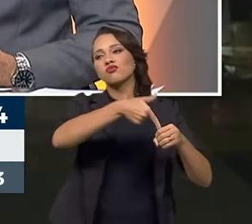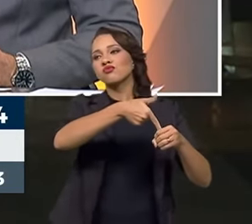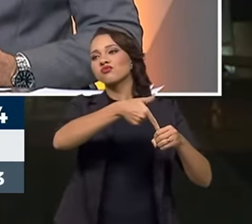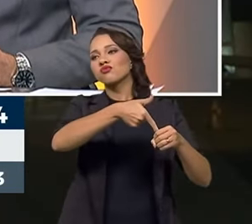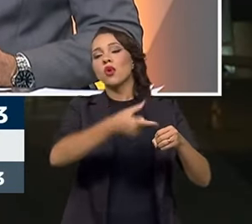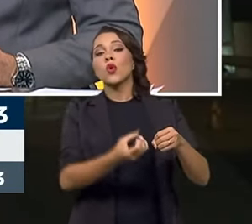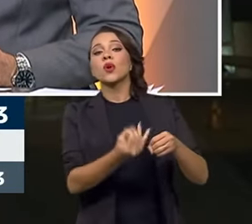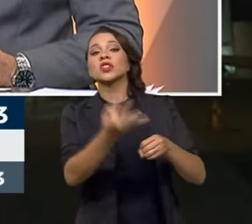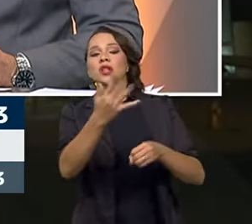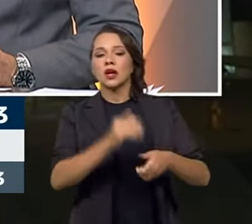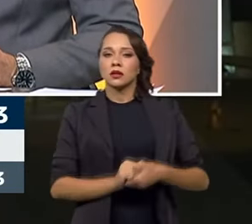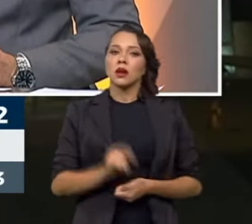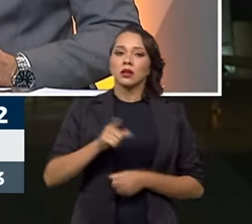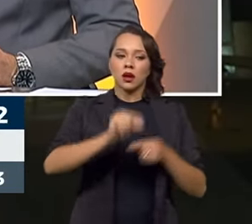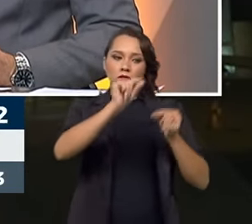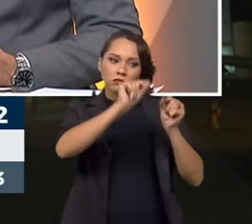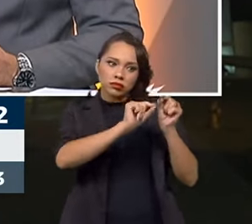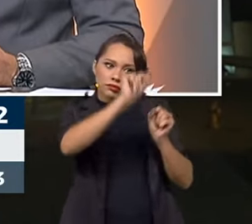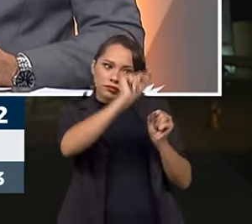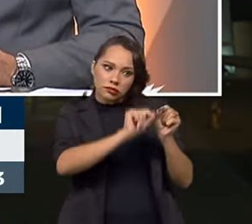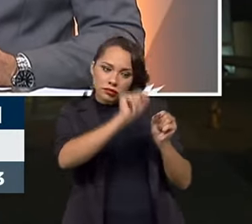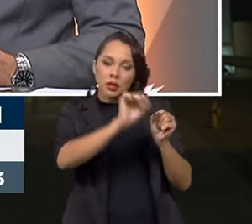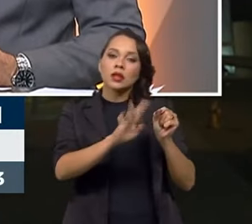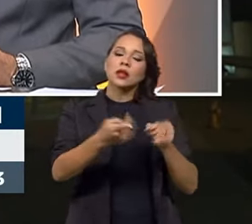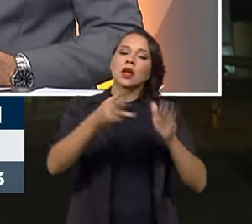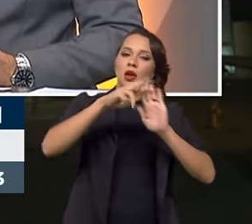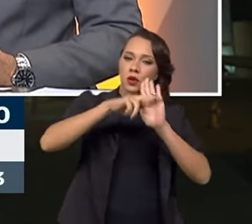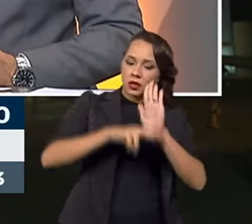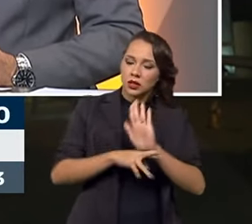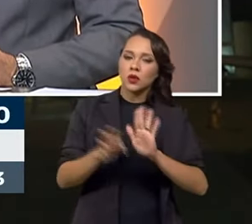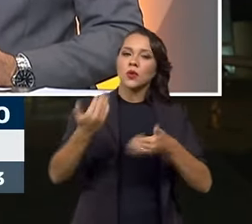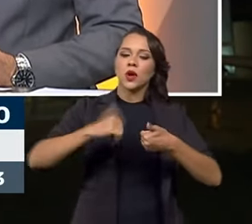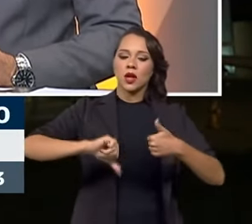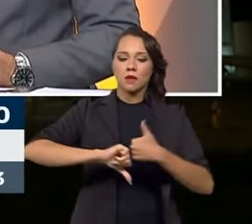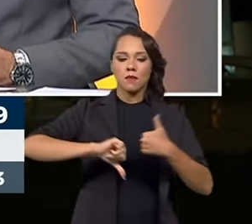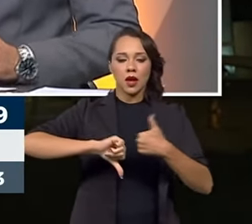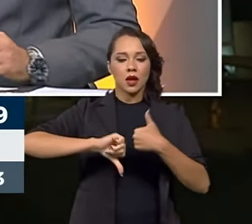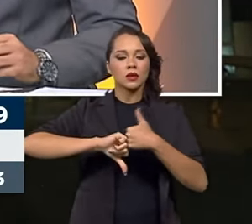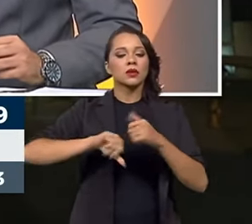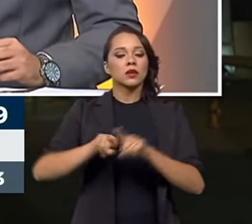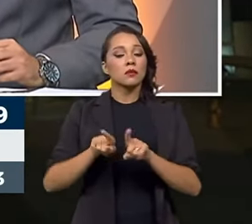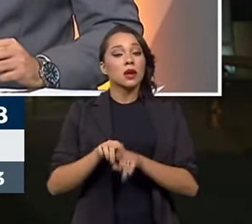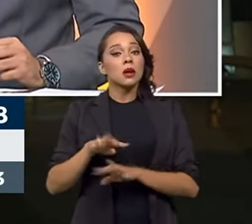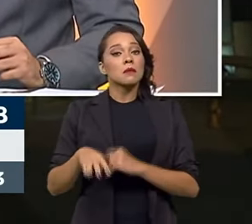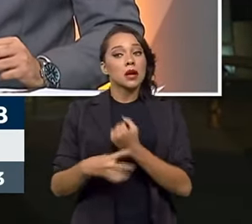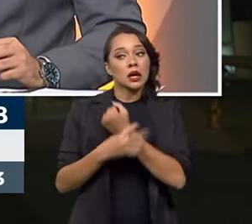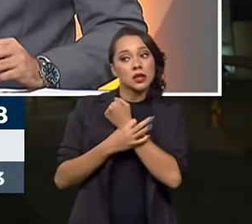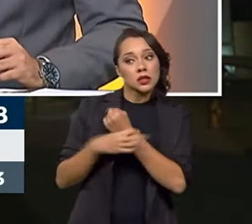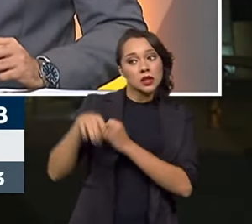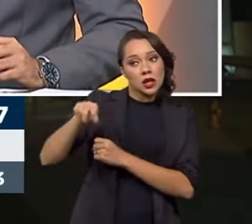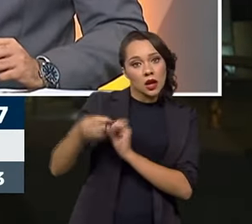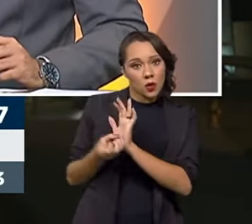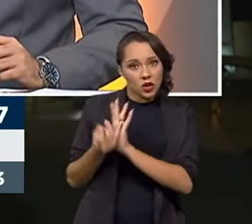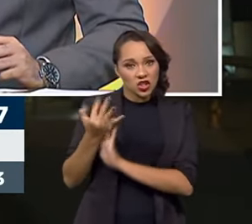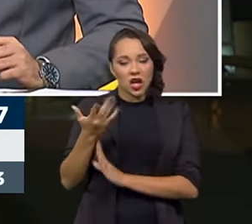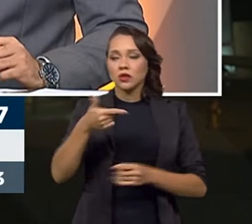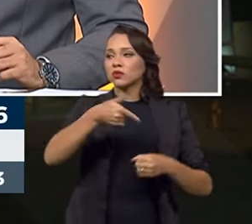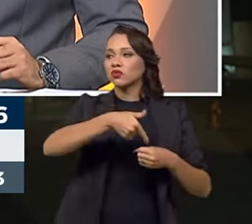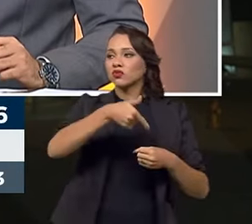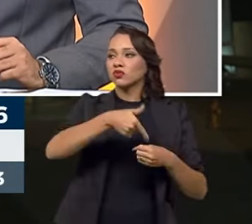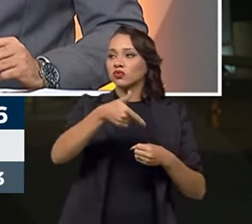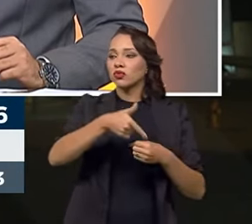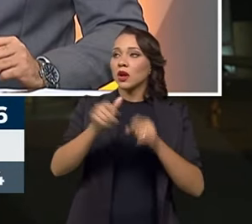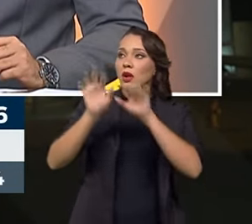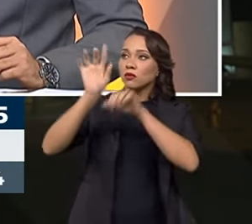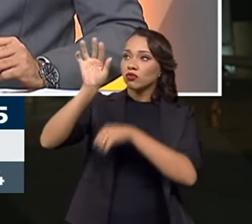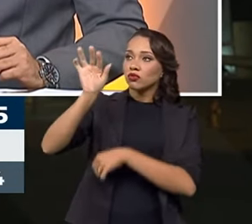seja, é um instrumento metrológico que é regulamentado pelo Inmetro para que você garanta que aquela quantidade de combustível que está